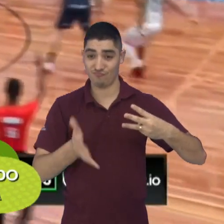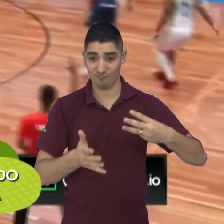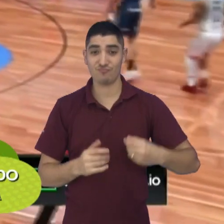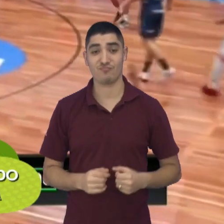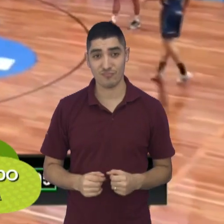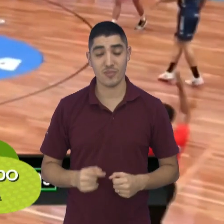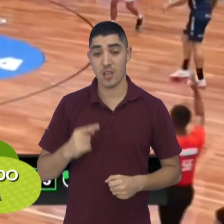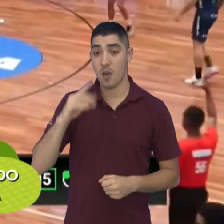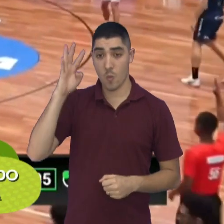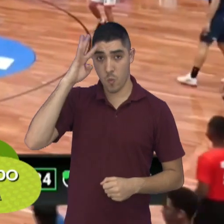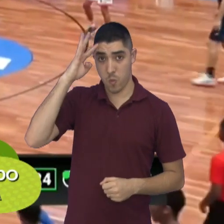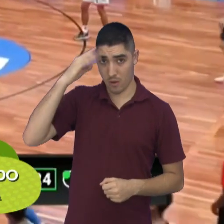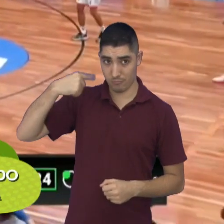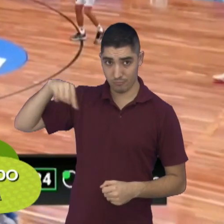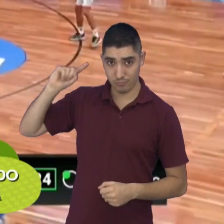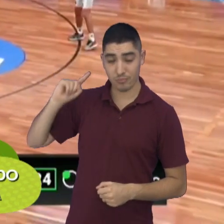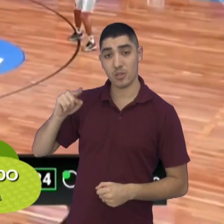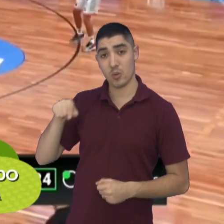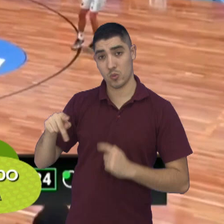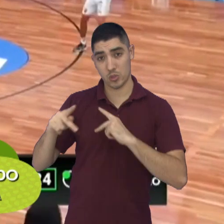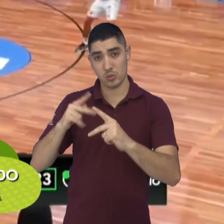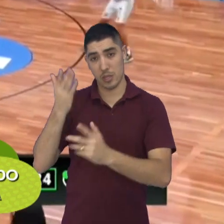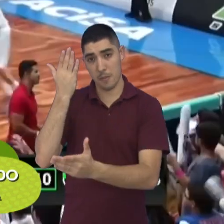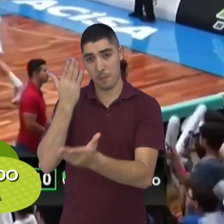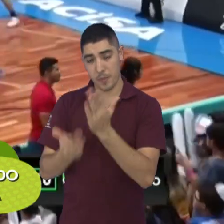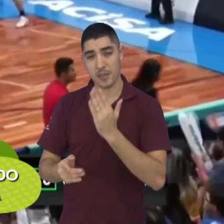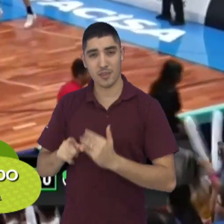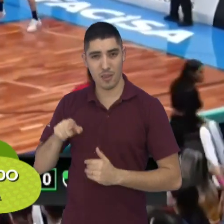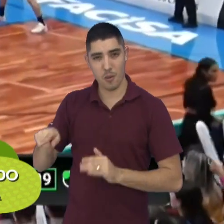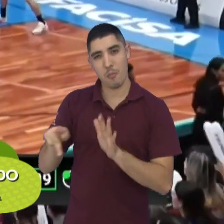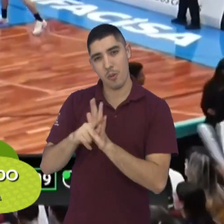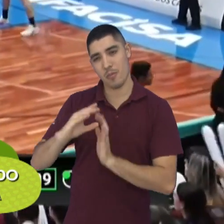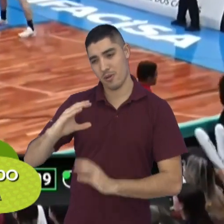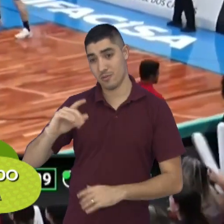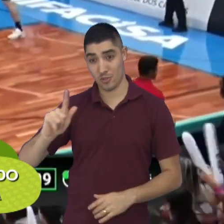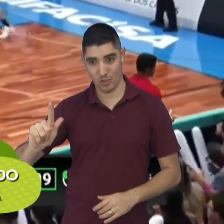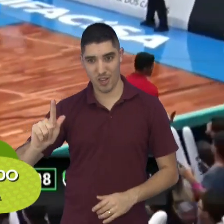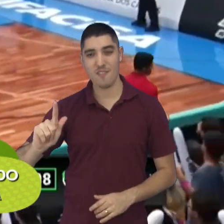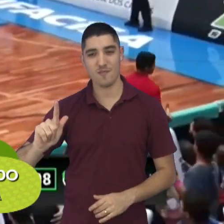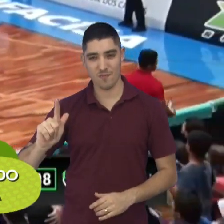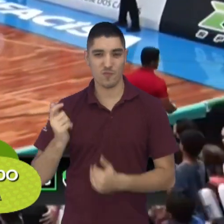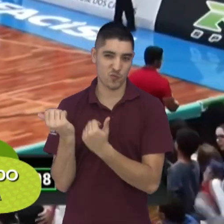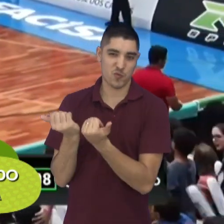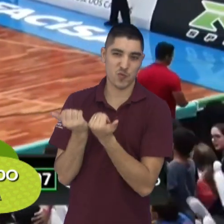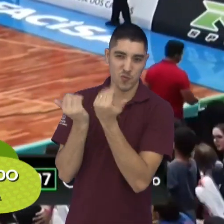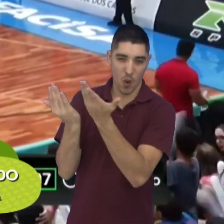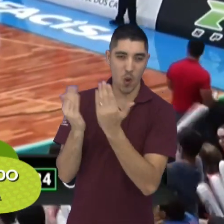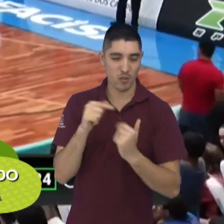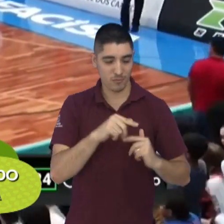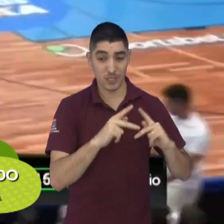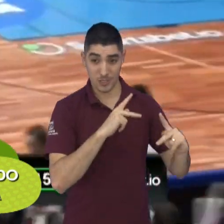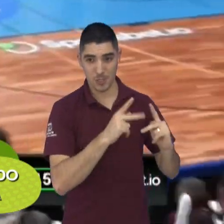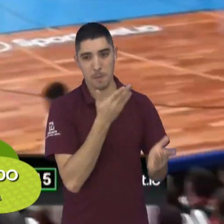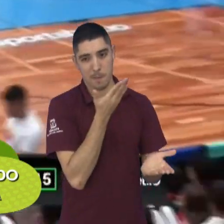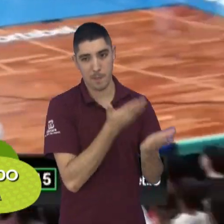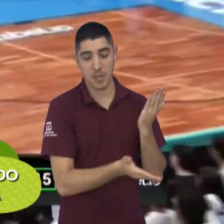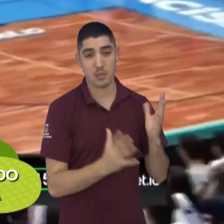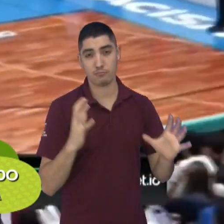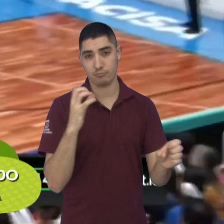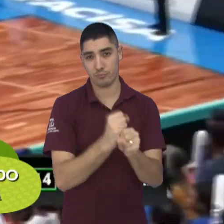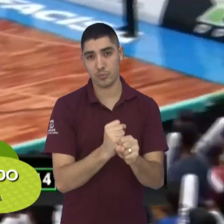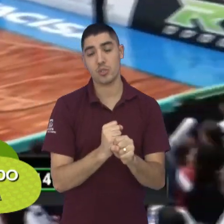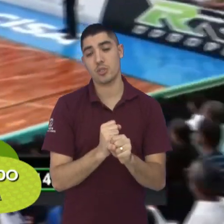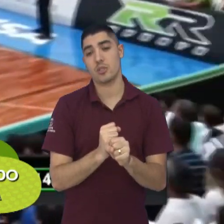quarta-feira, o perdeu para a Unifacisa da Paraíba, fora de casa, pela 22ª rodada da competição, pelo placar de